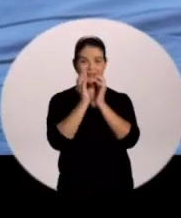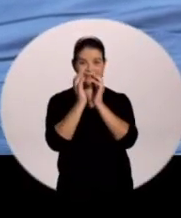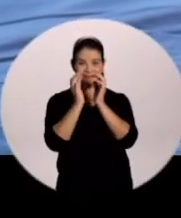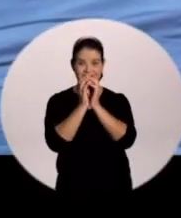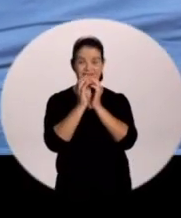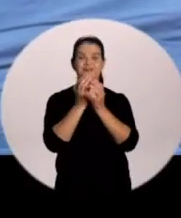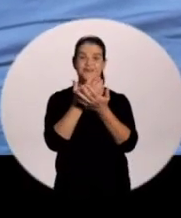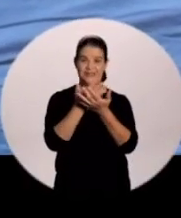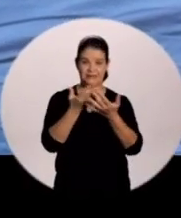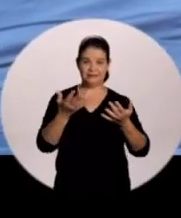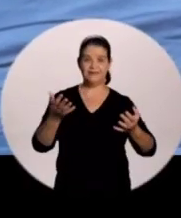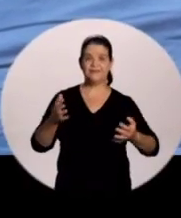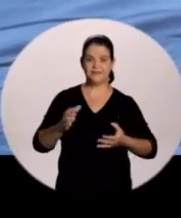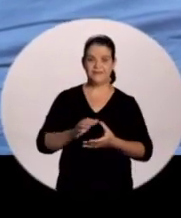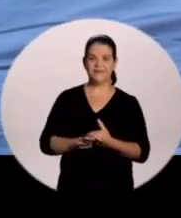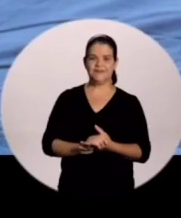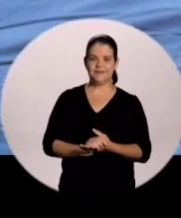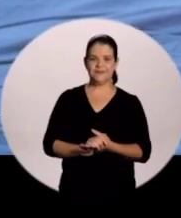O Recife